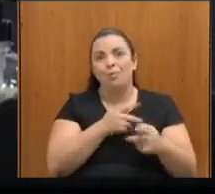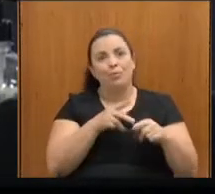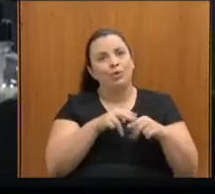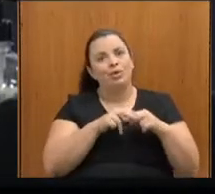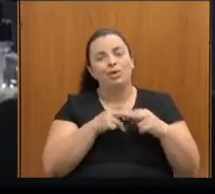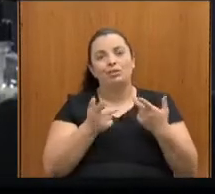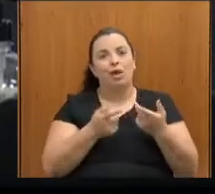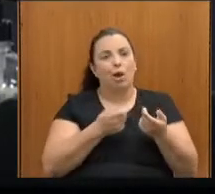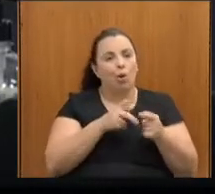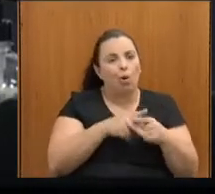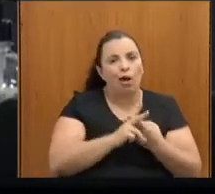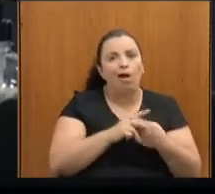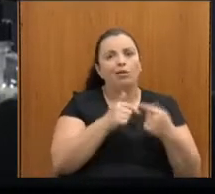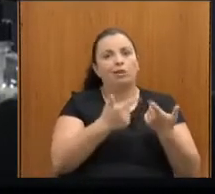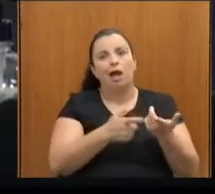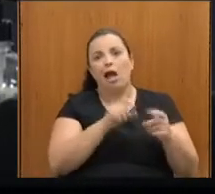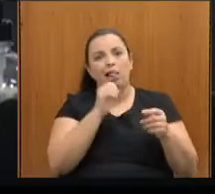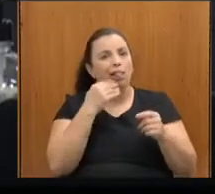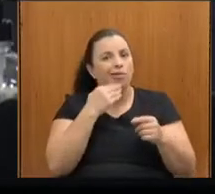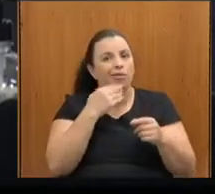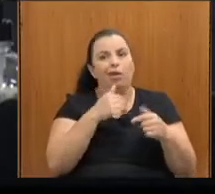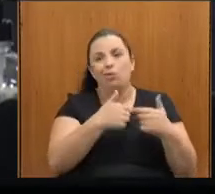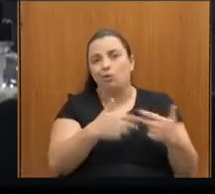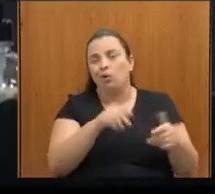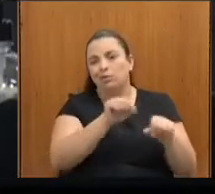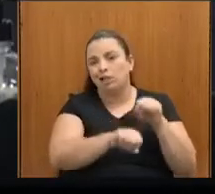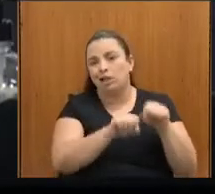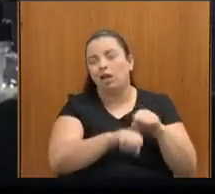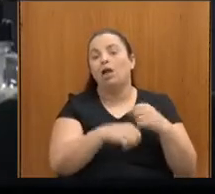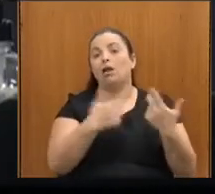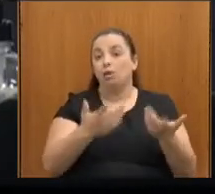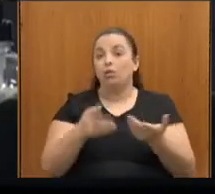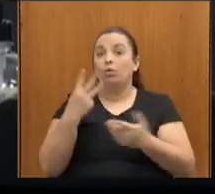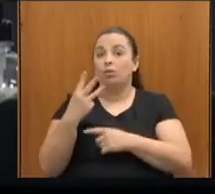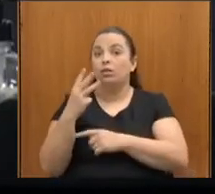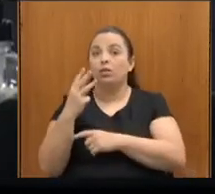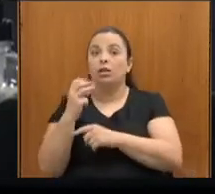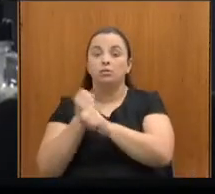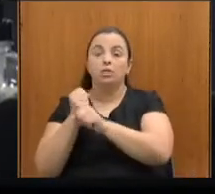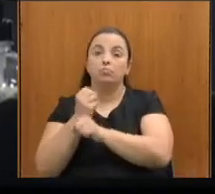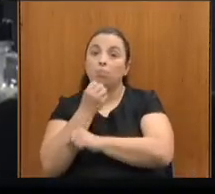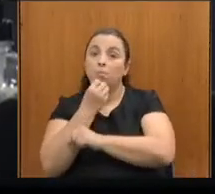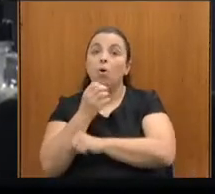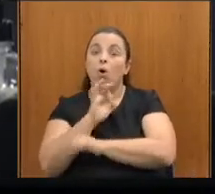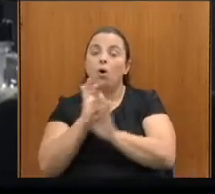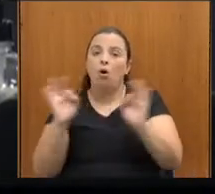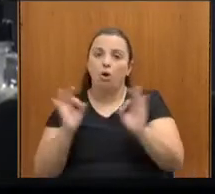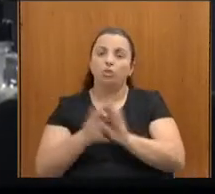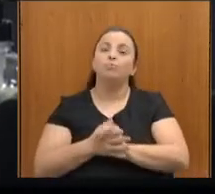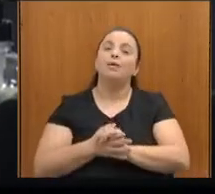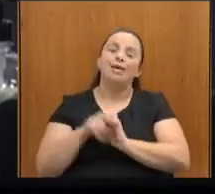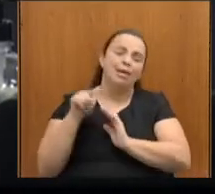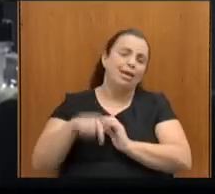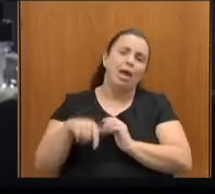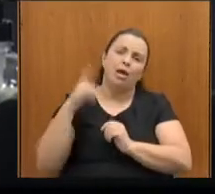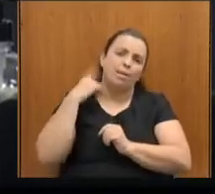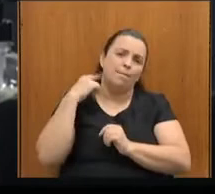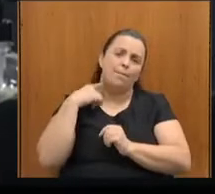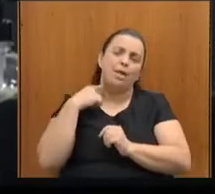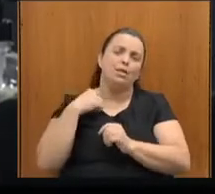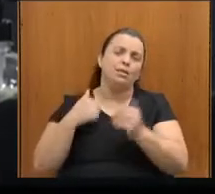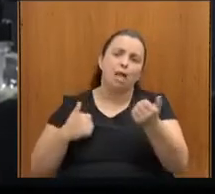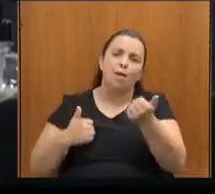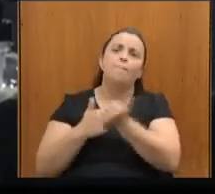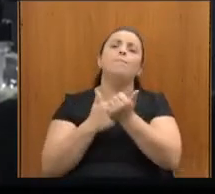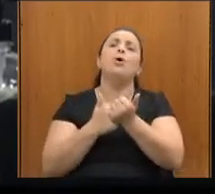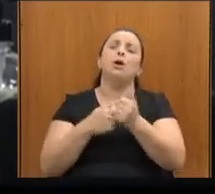e a gente ficou feliz sabendo que Minas está na defesa e vai levar esse manifesto aos outros secretários de outros estados. Então, agradeço